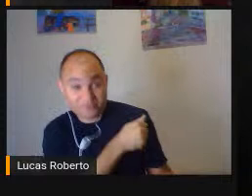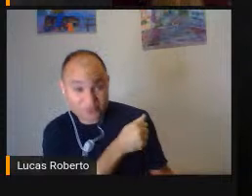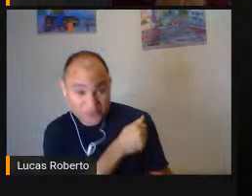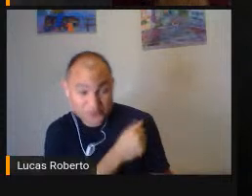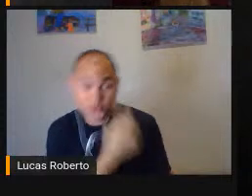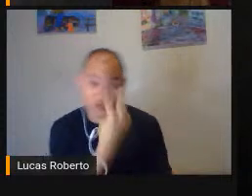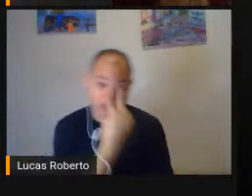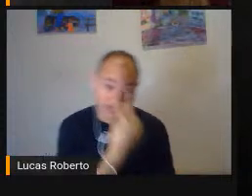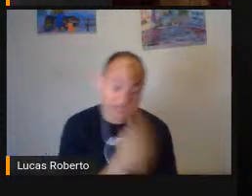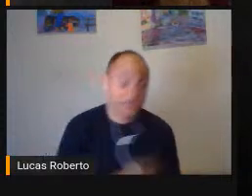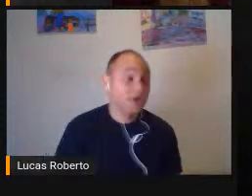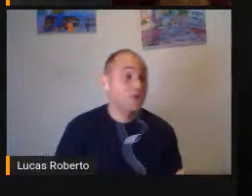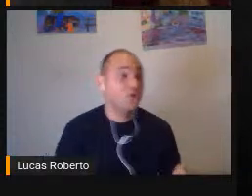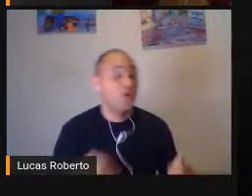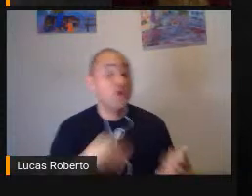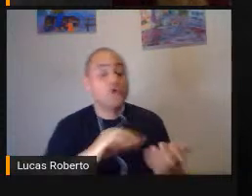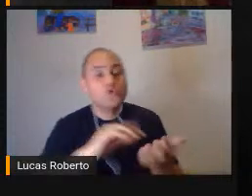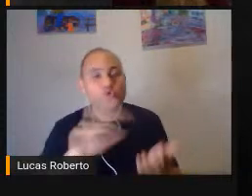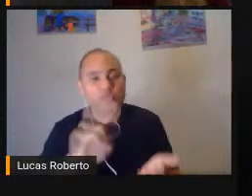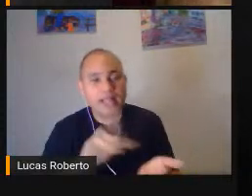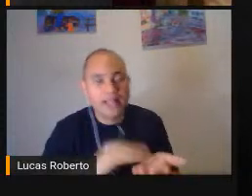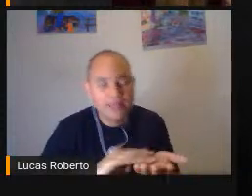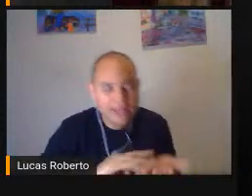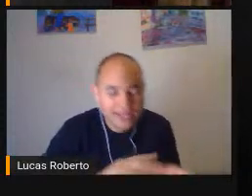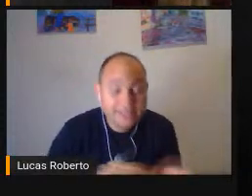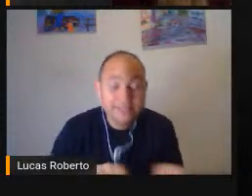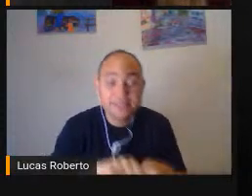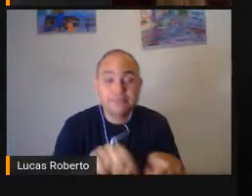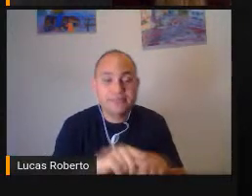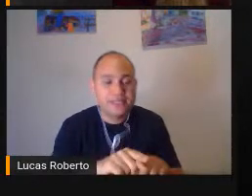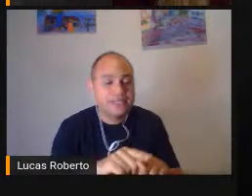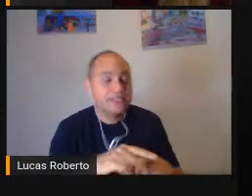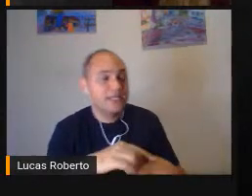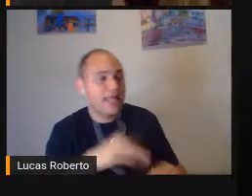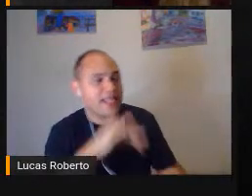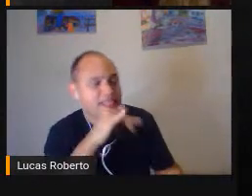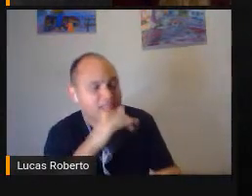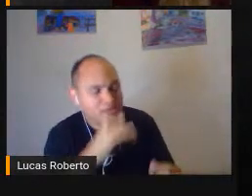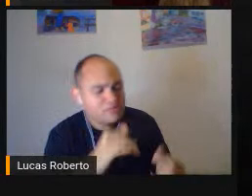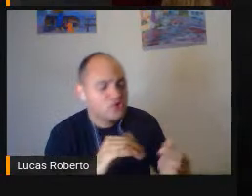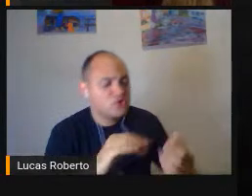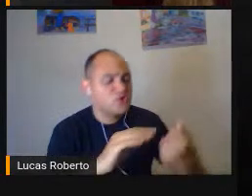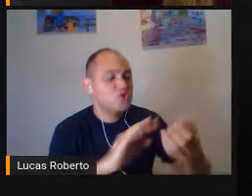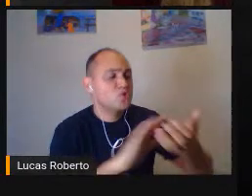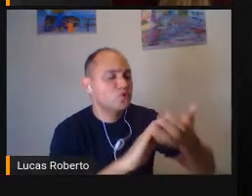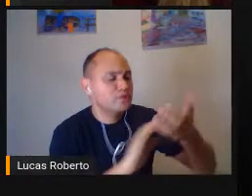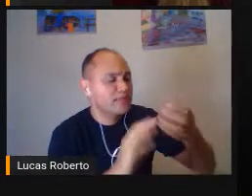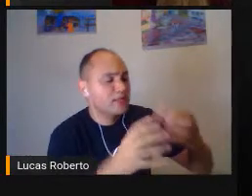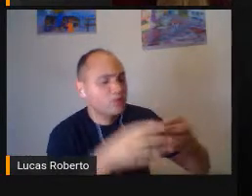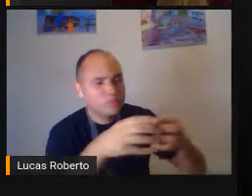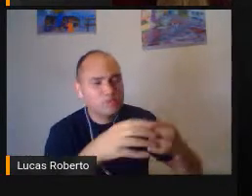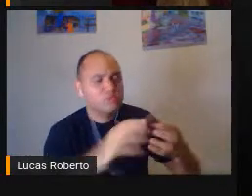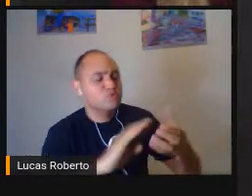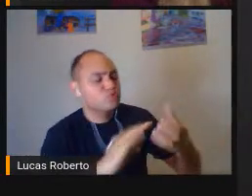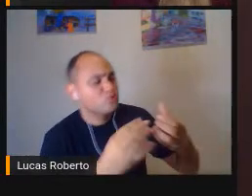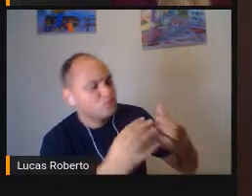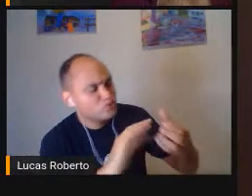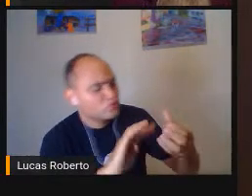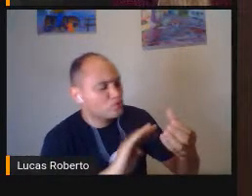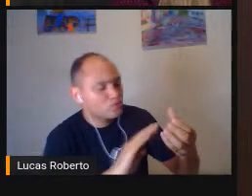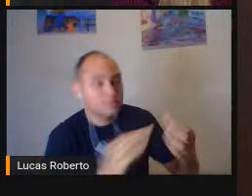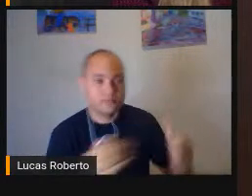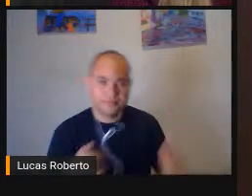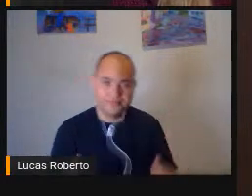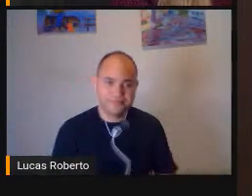produtos Que tenham o braile Para que elas não Cheguem à escola Para ter o primeiro Contato Ainda com o mundo letrado